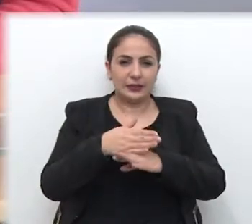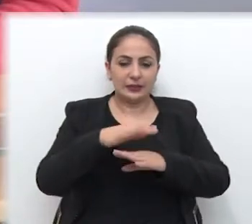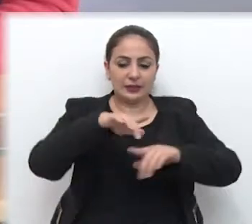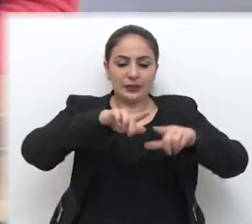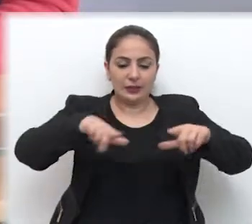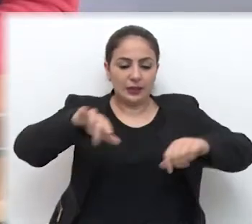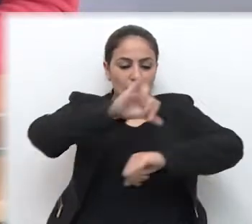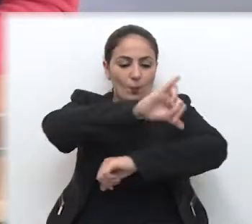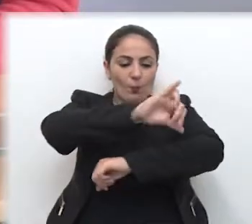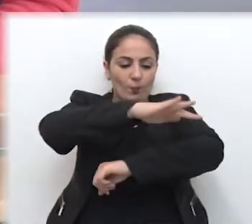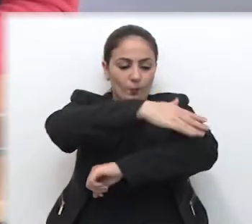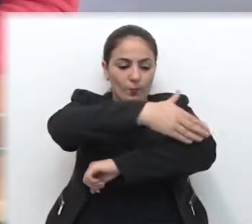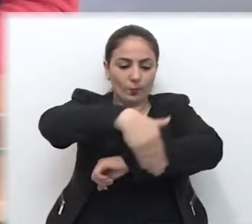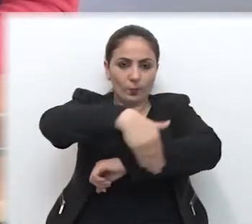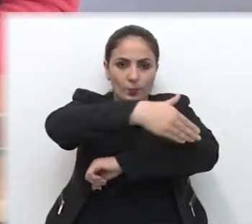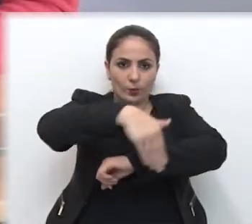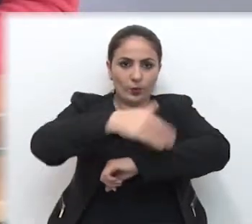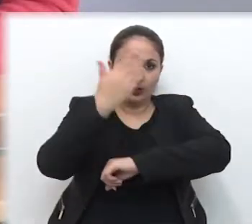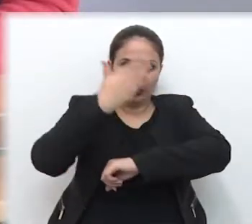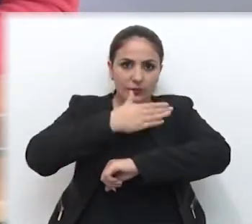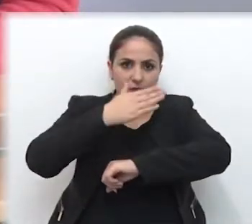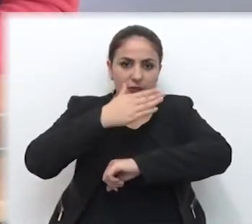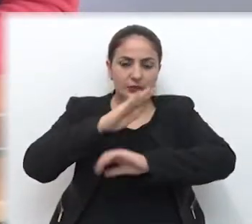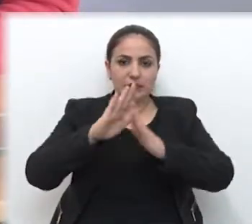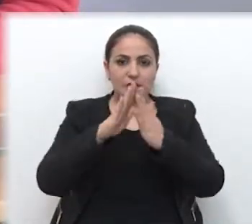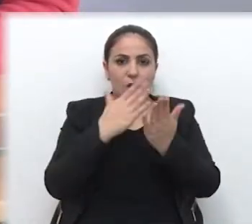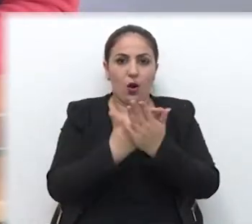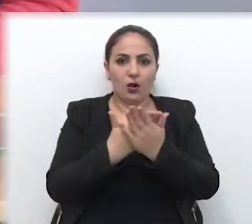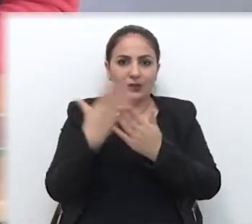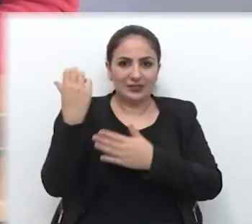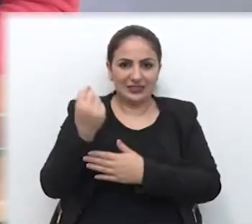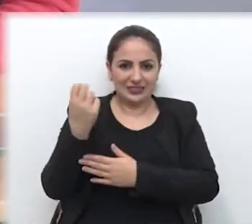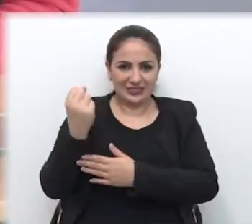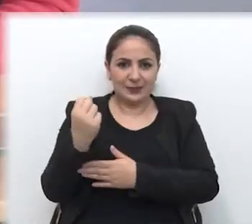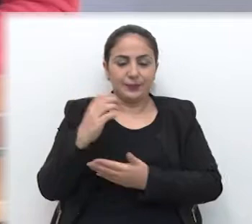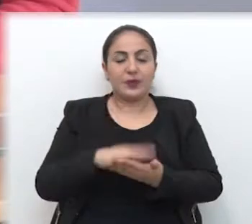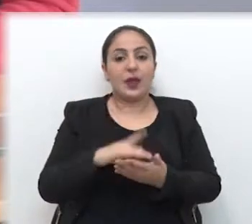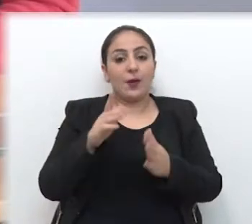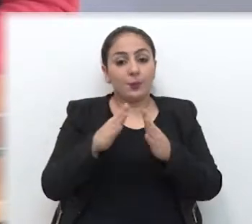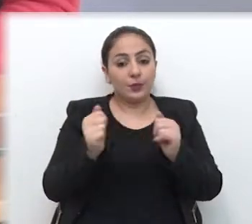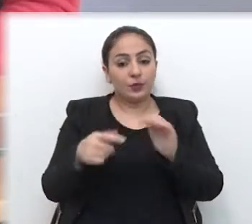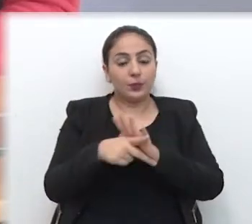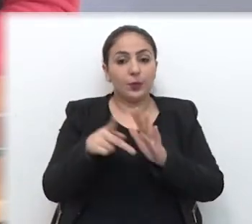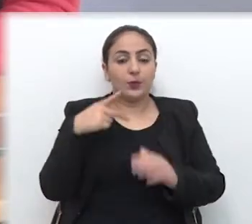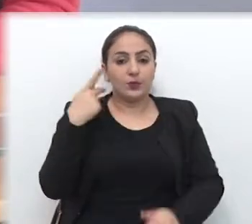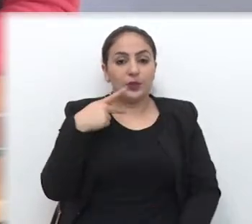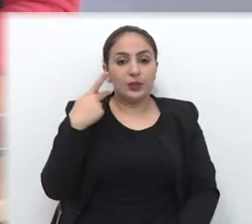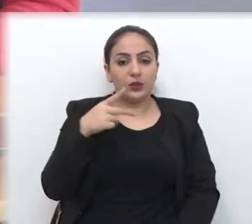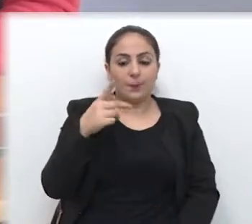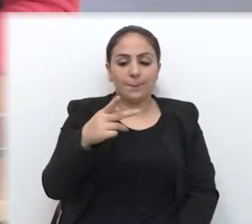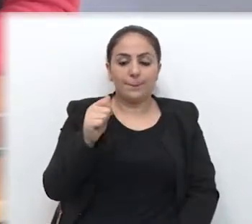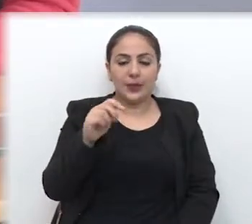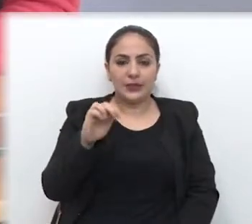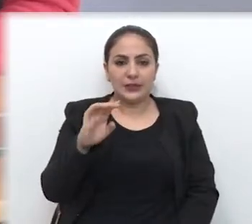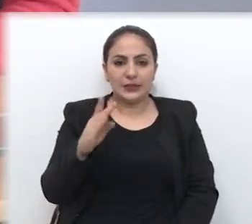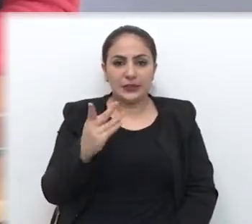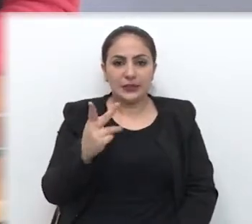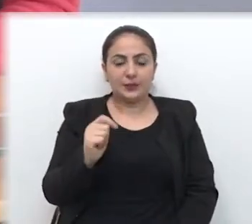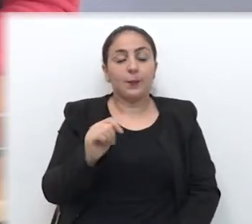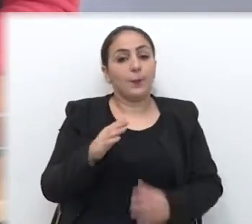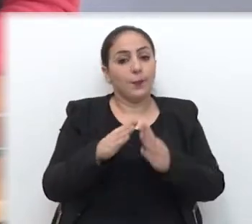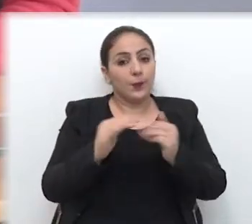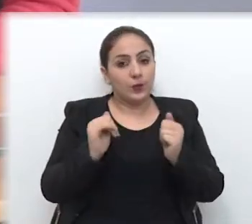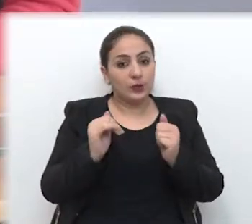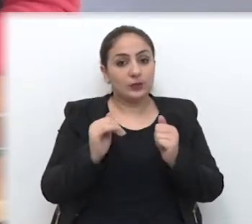canteiro da Avenida Presidente Vargas, em frente à Escola Cecileite Costa, é um pedido do vereador Patrick Cavalcante.